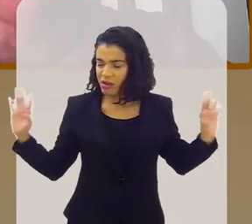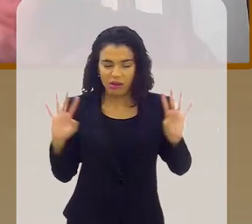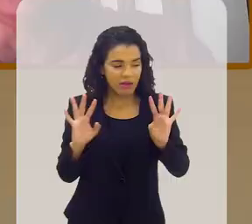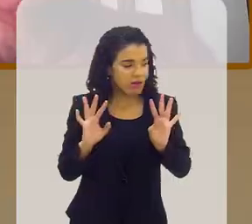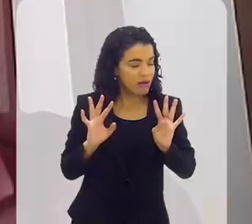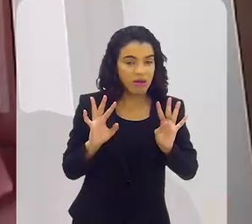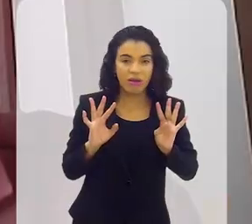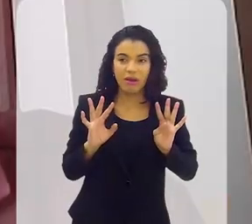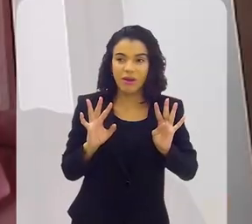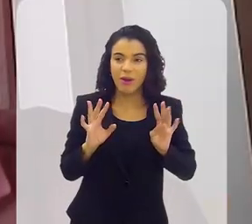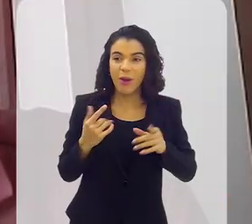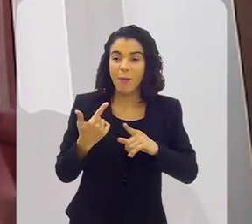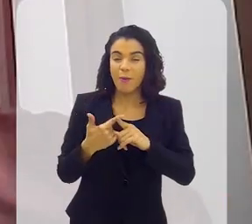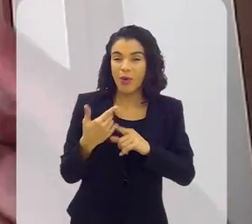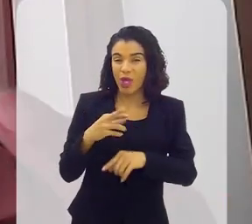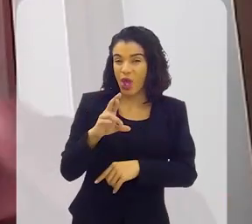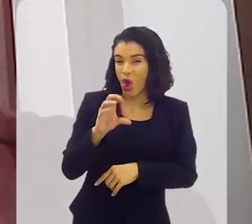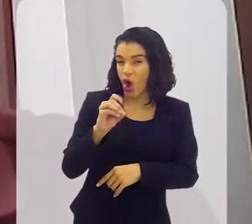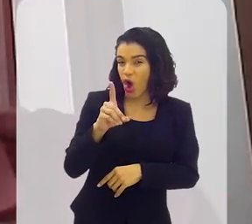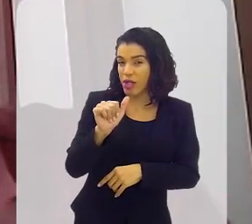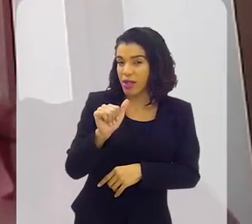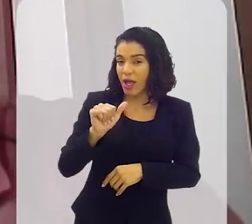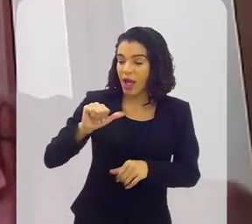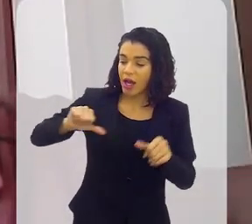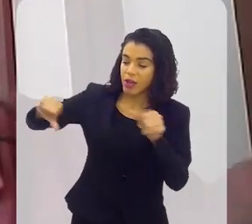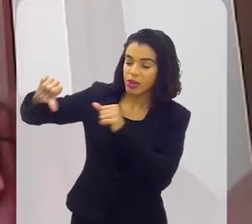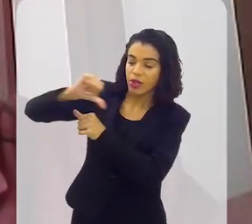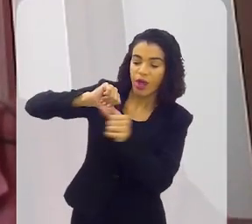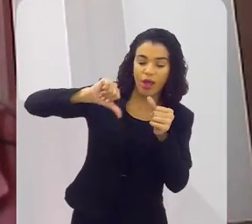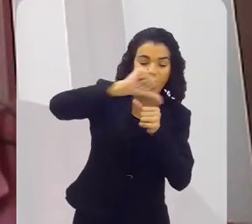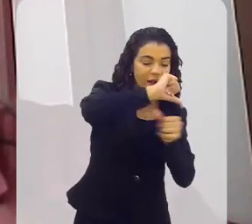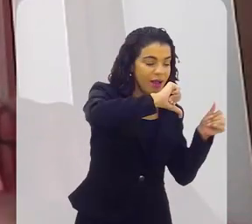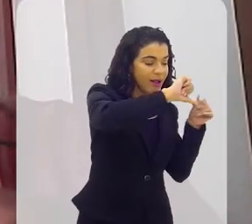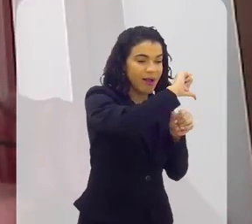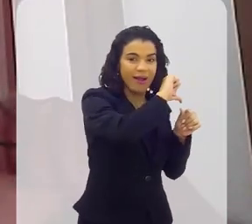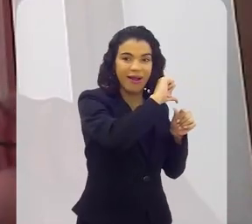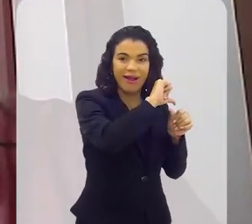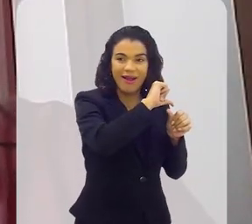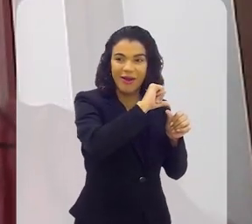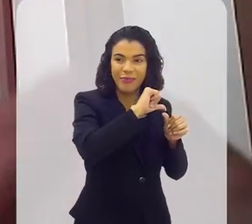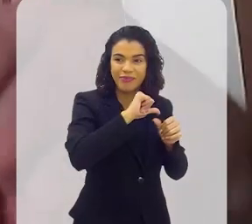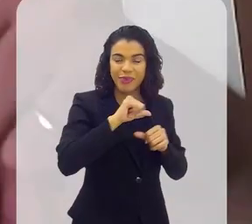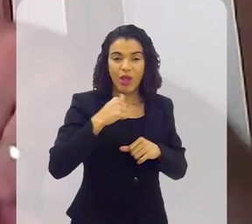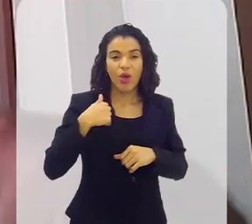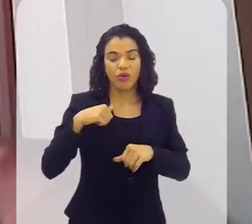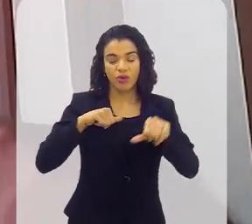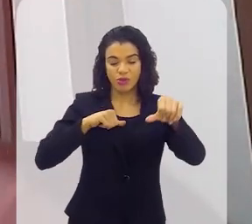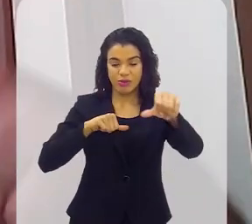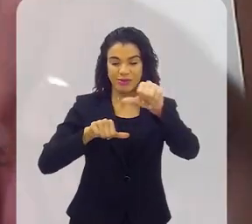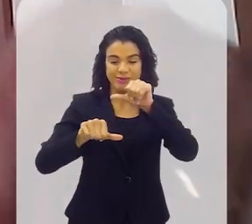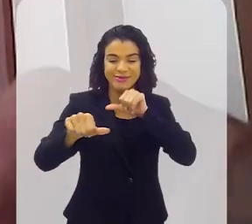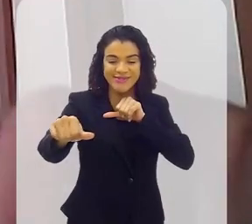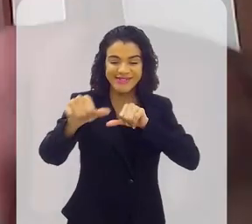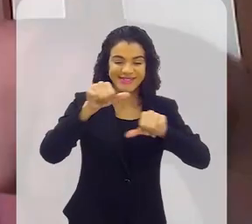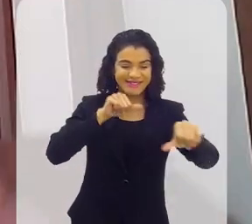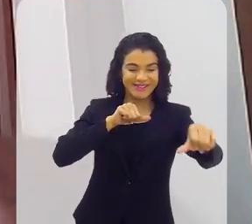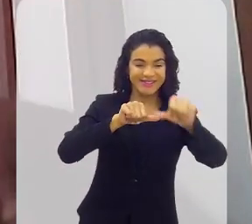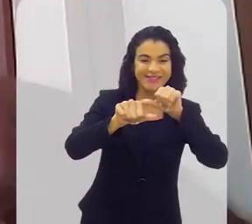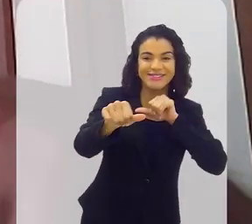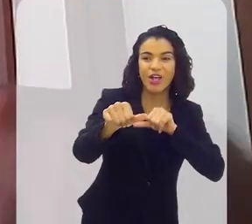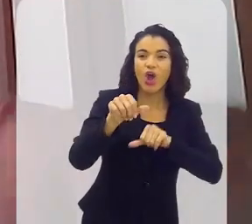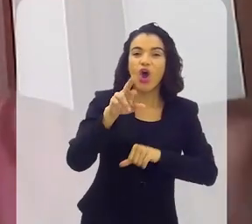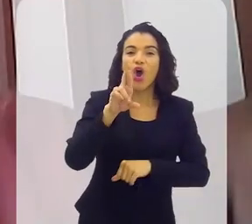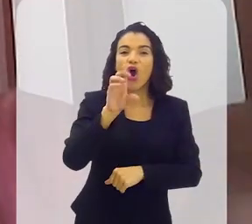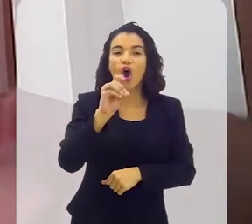outro, numa fila. Porque Roda de Samba era o rodízio dos cantores que participavam. Então subia um cantor, cantava com ele, saia, entrava